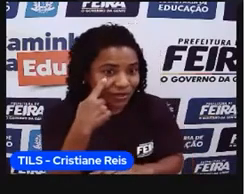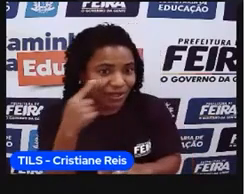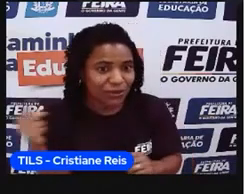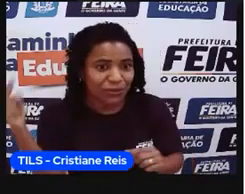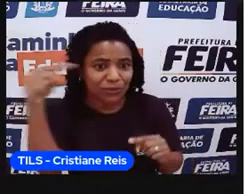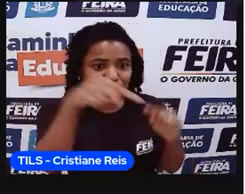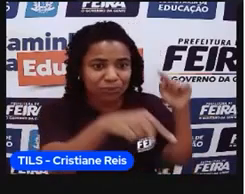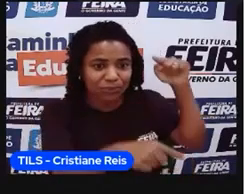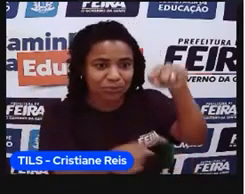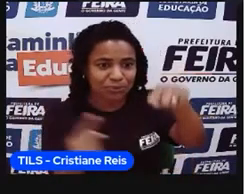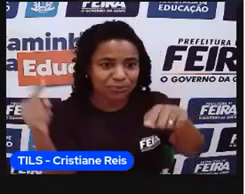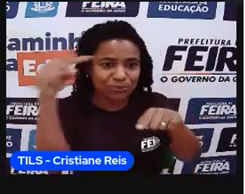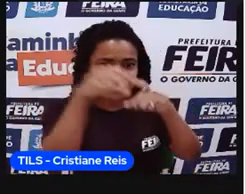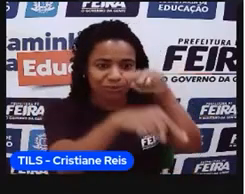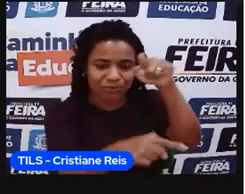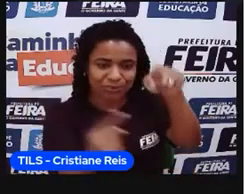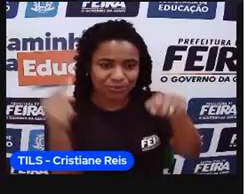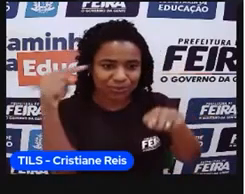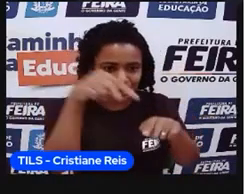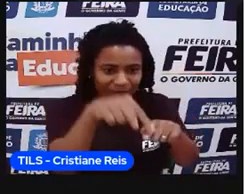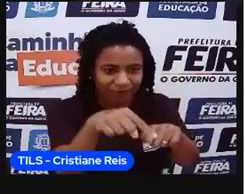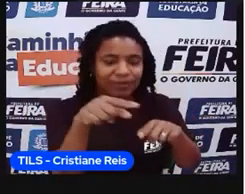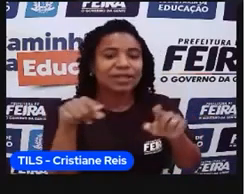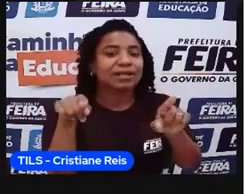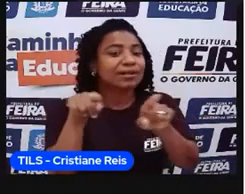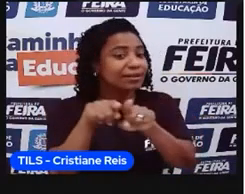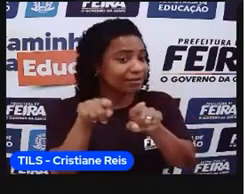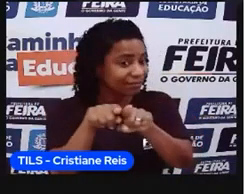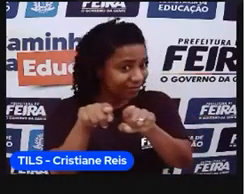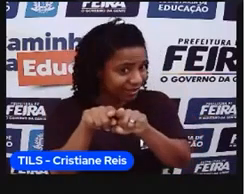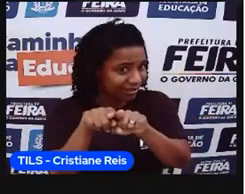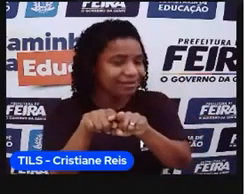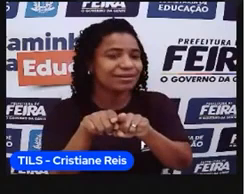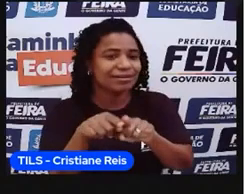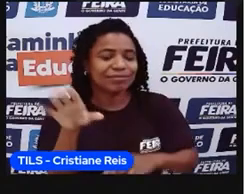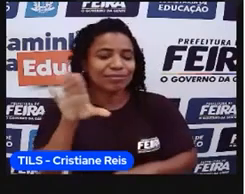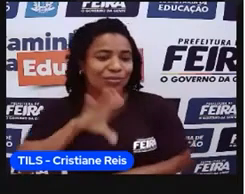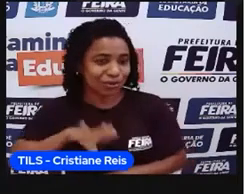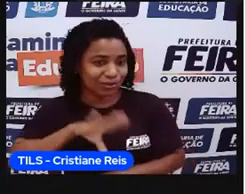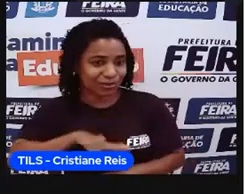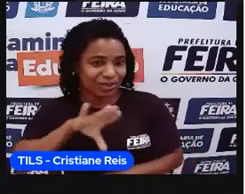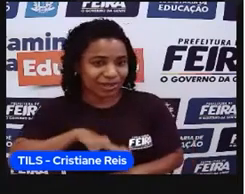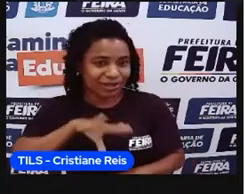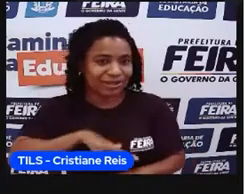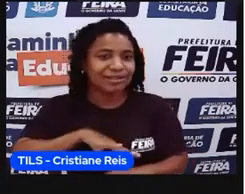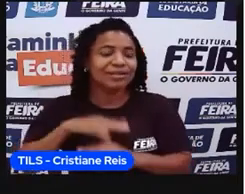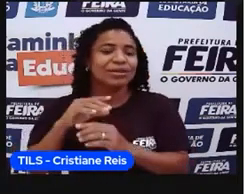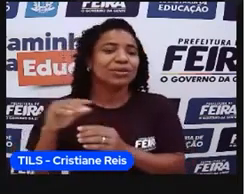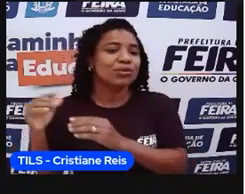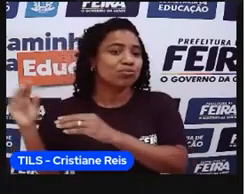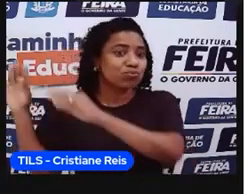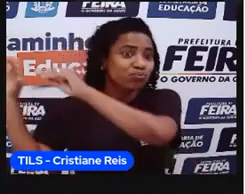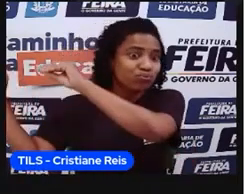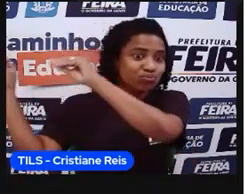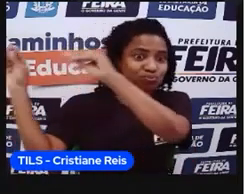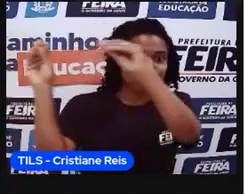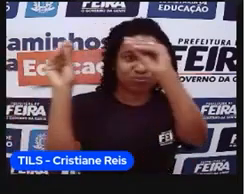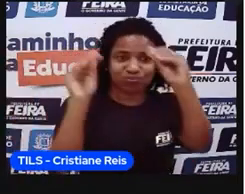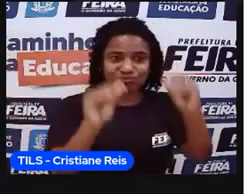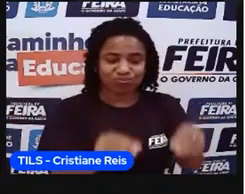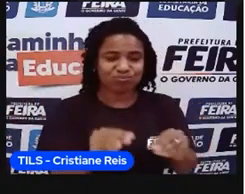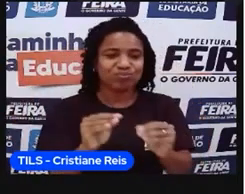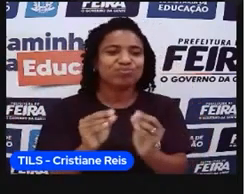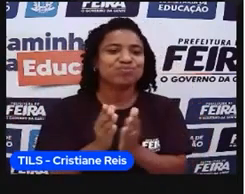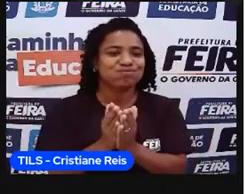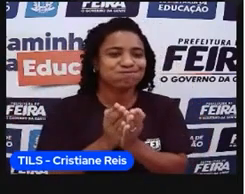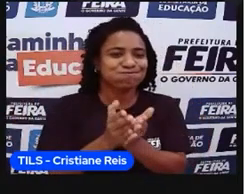e também houve uma migração externa, os portugueses vieram também atrás disso, né, desse